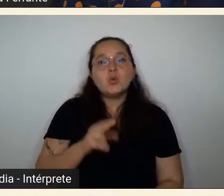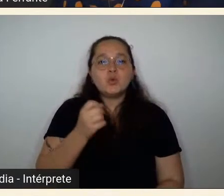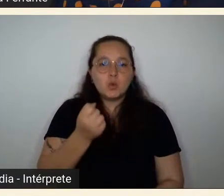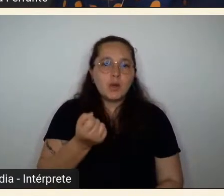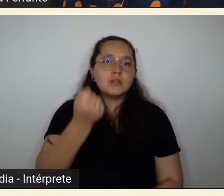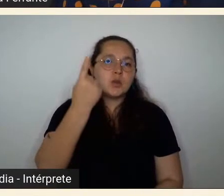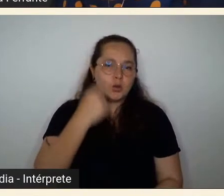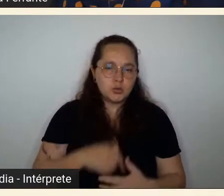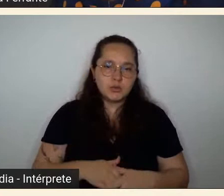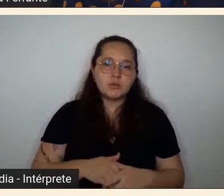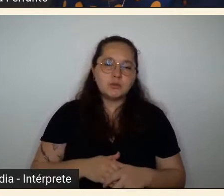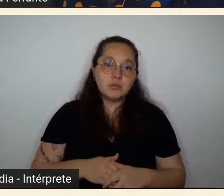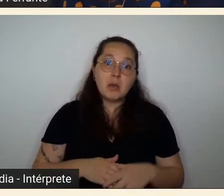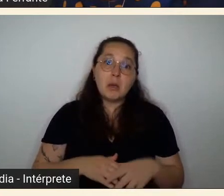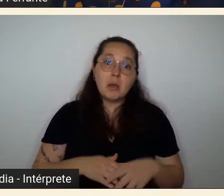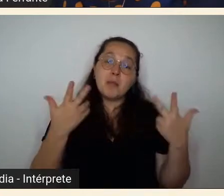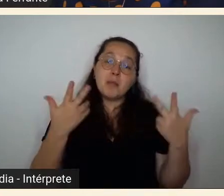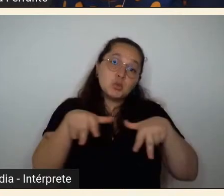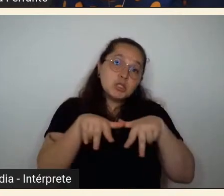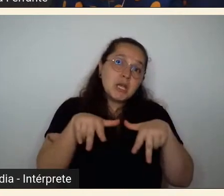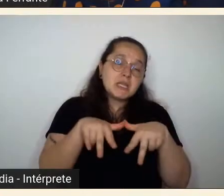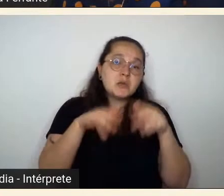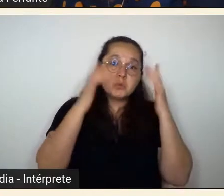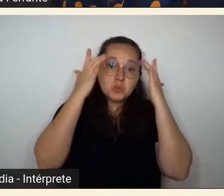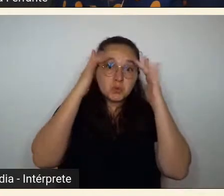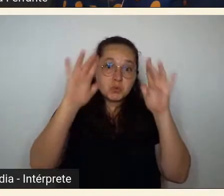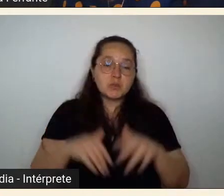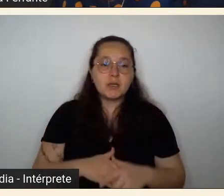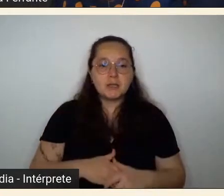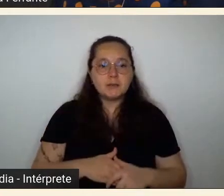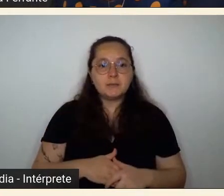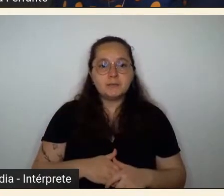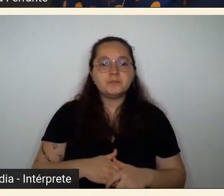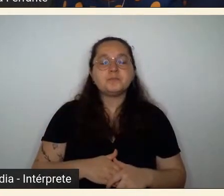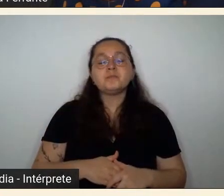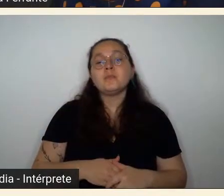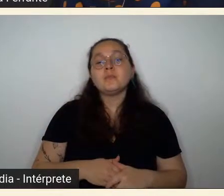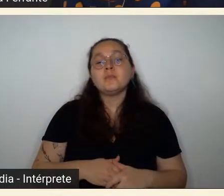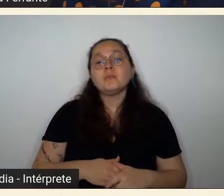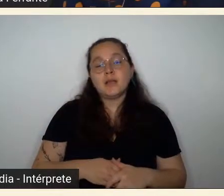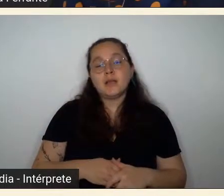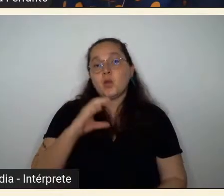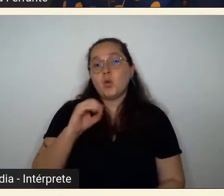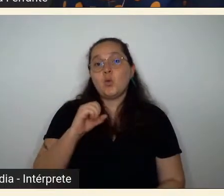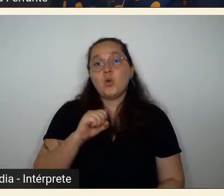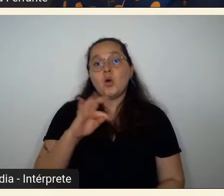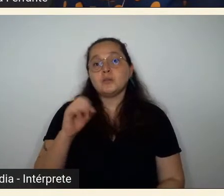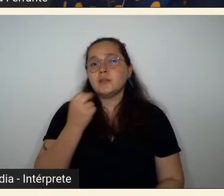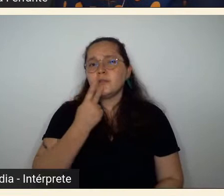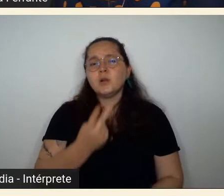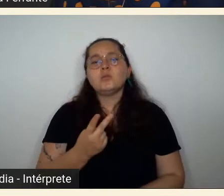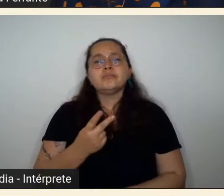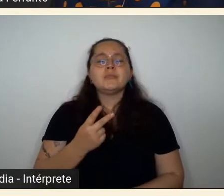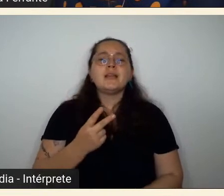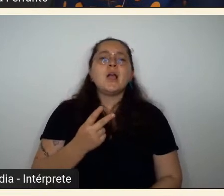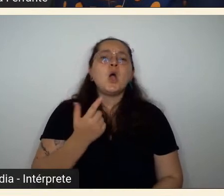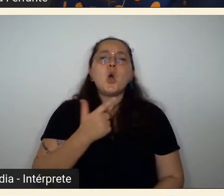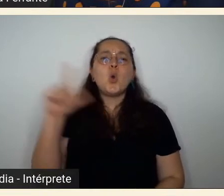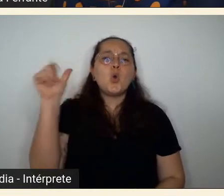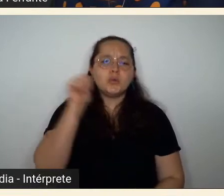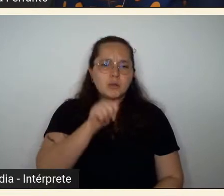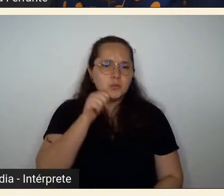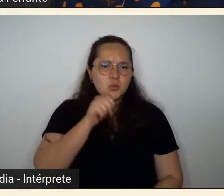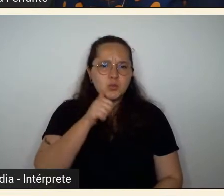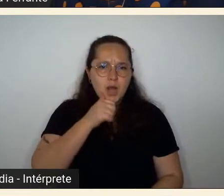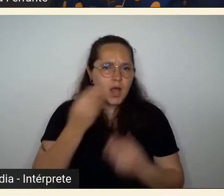como entraria nesse caso Vicente Costa perguntou qual é o lugar das outras mulheres porque eu trabalhei com essa